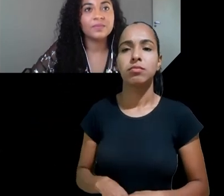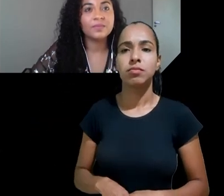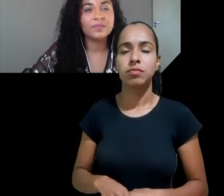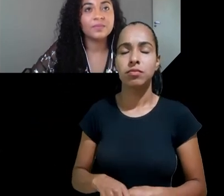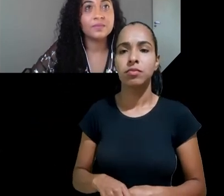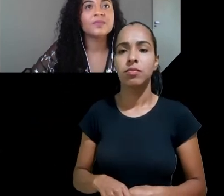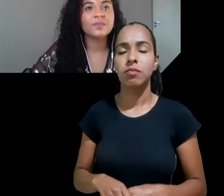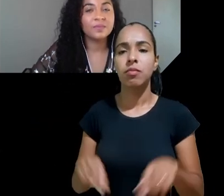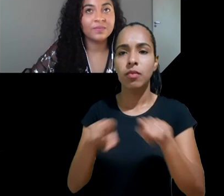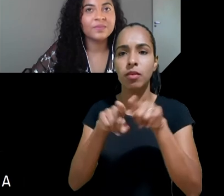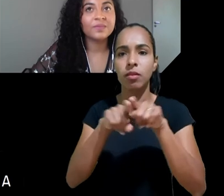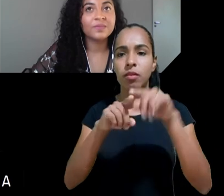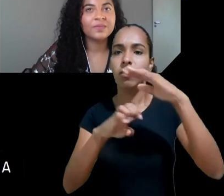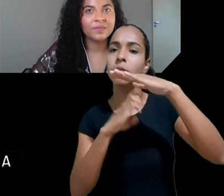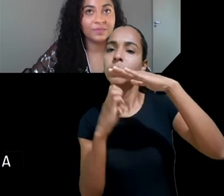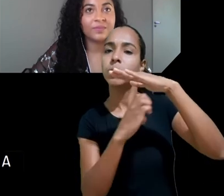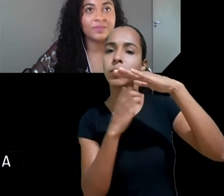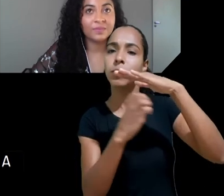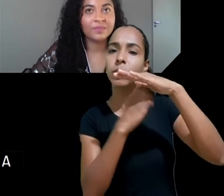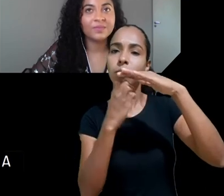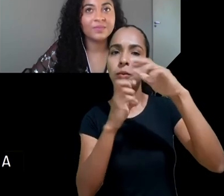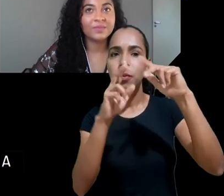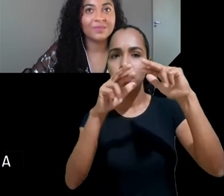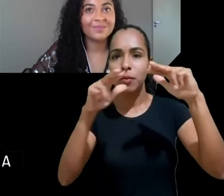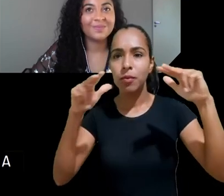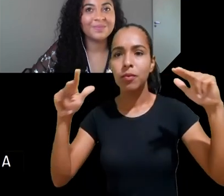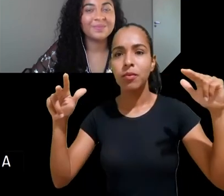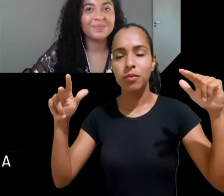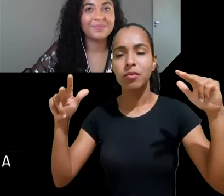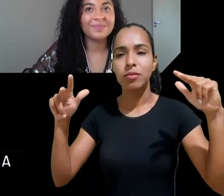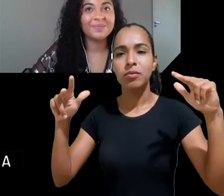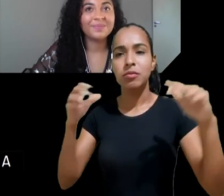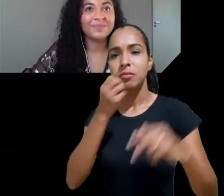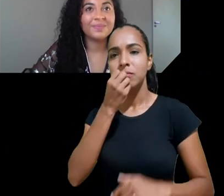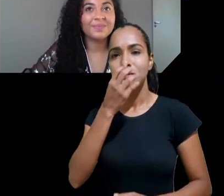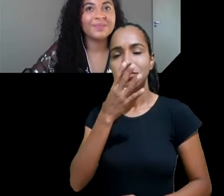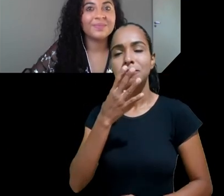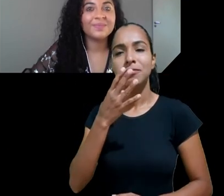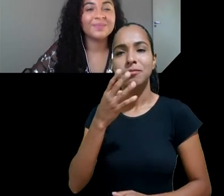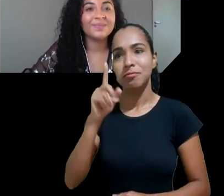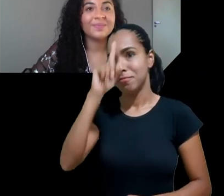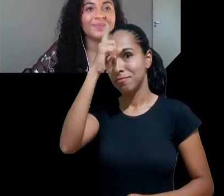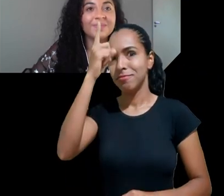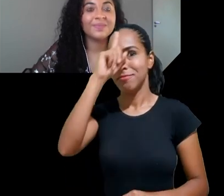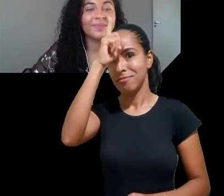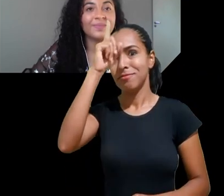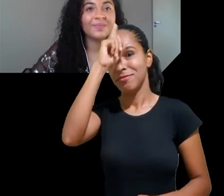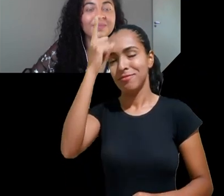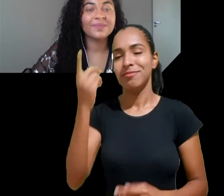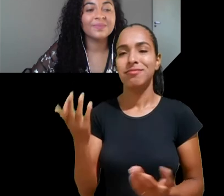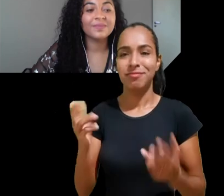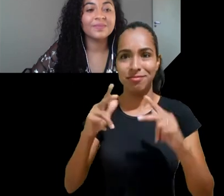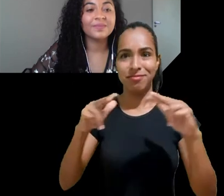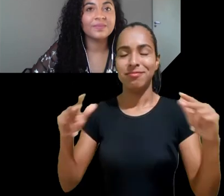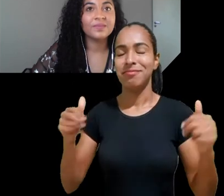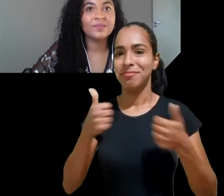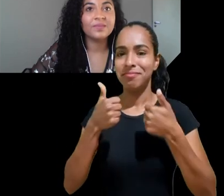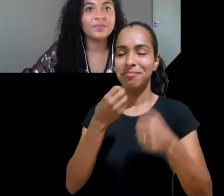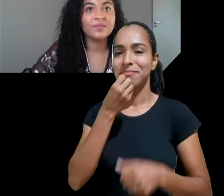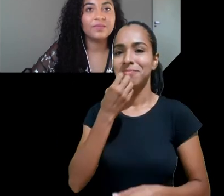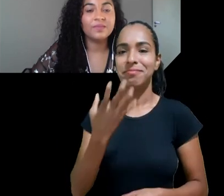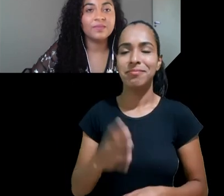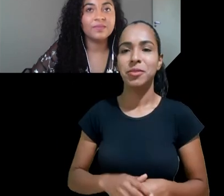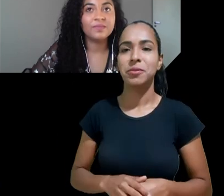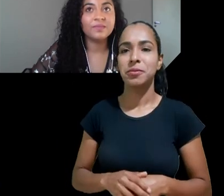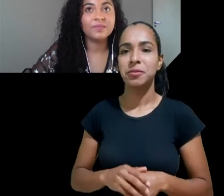que embarcou em todas as ideias mirabolantes que essa equipe teve a STN Educa Libras e Little Brown